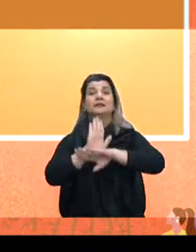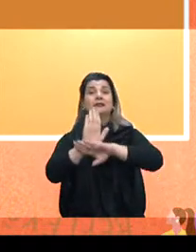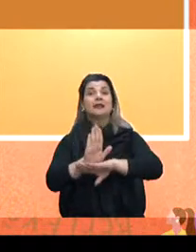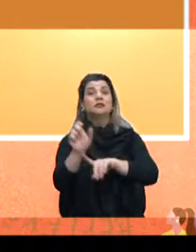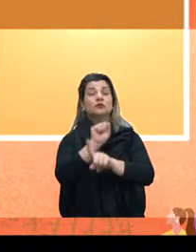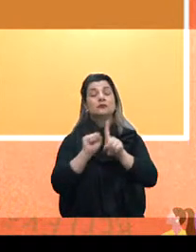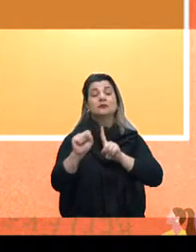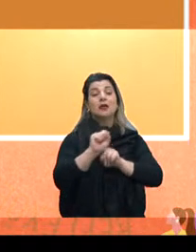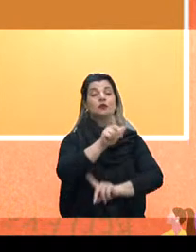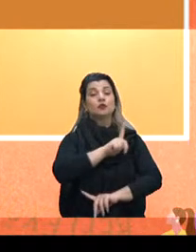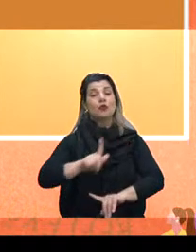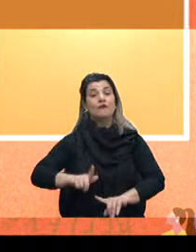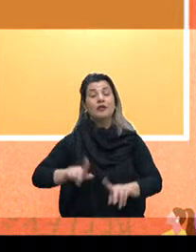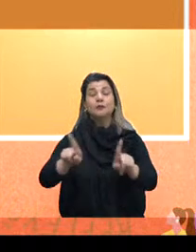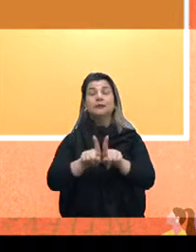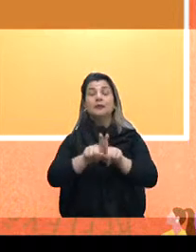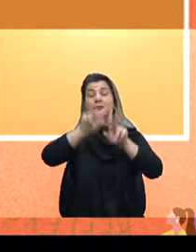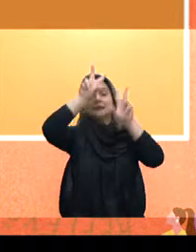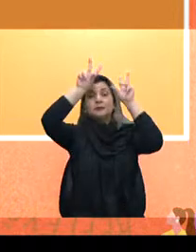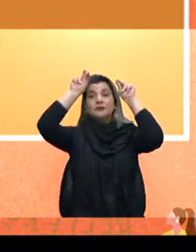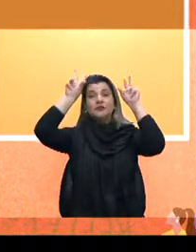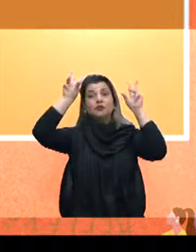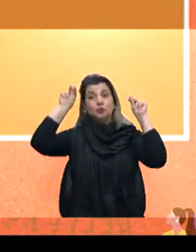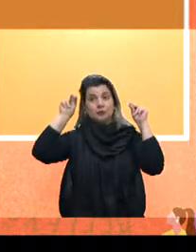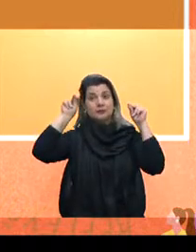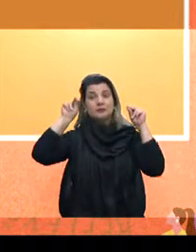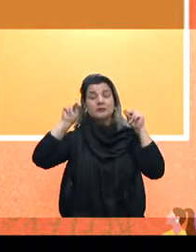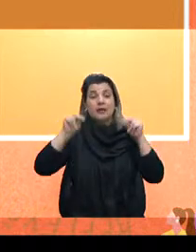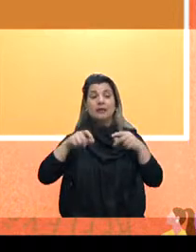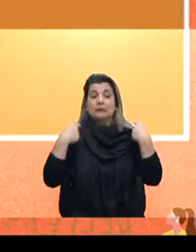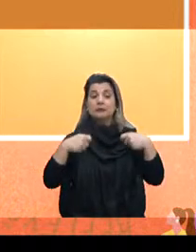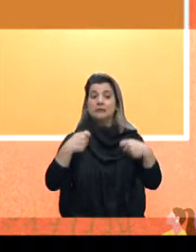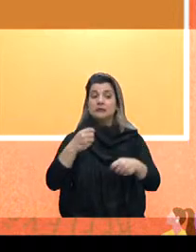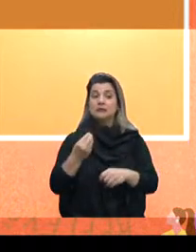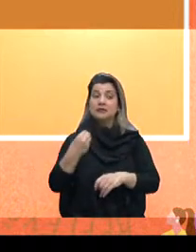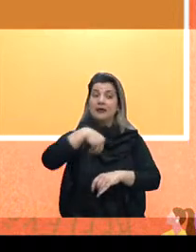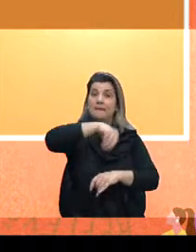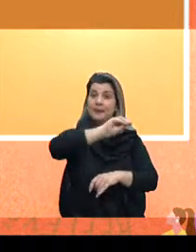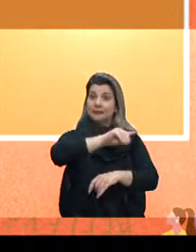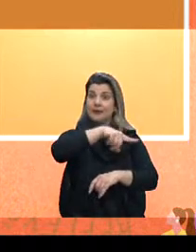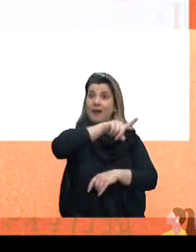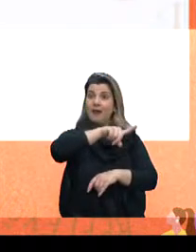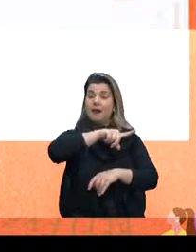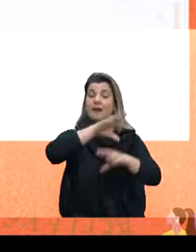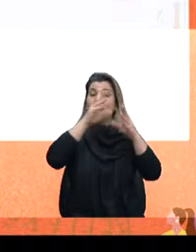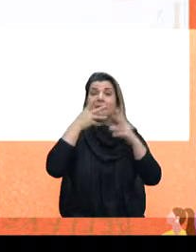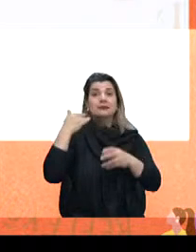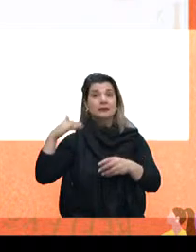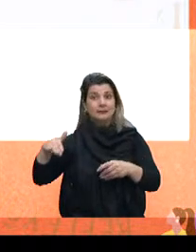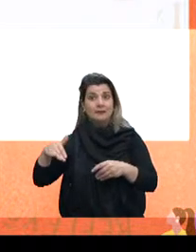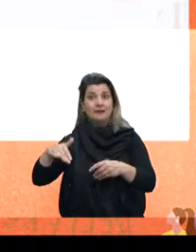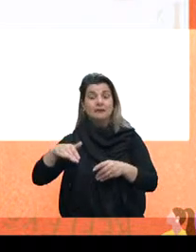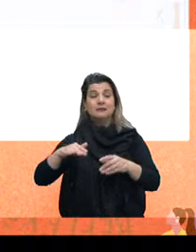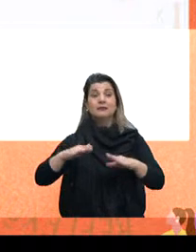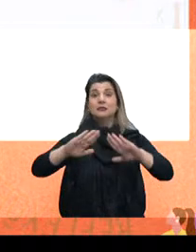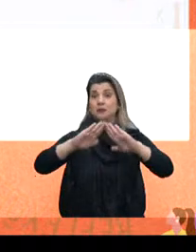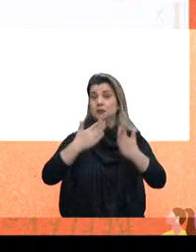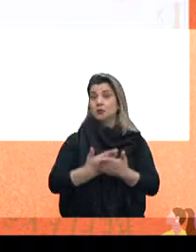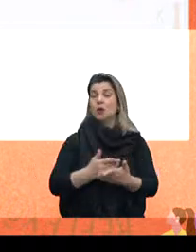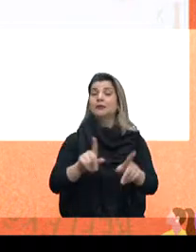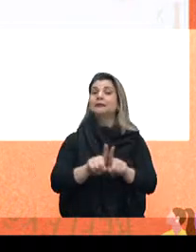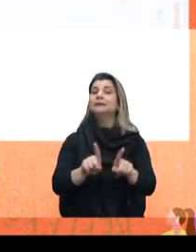prefeituras. Ou seja, eu tenho que mandar essas crianças para dentro da sala de aula e dar também material escolar para a aula presencial.